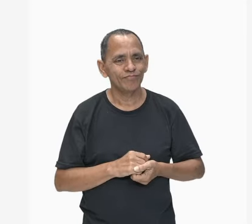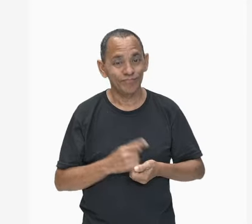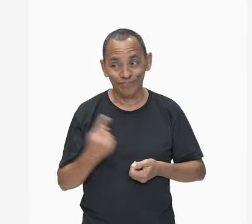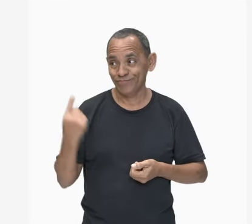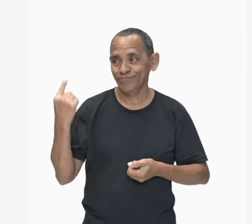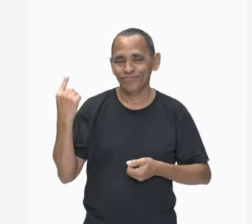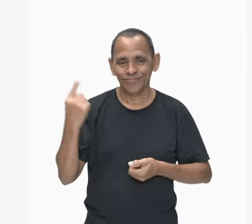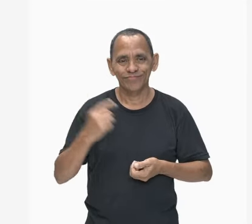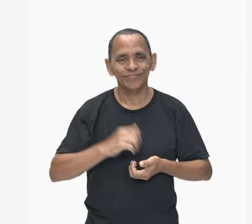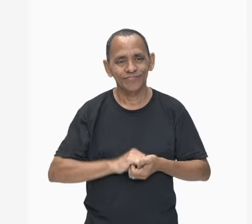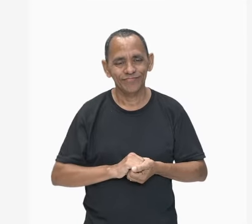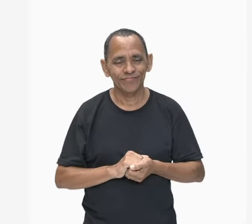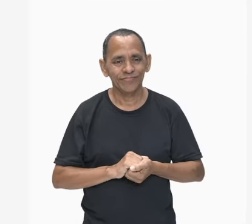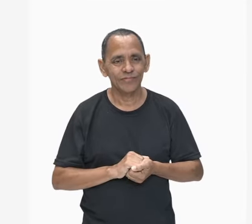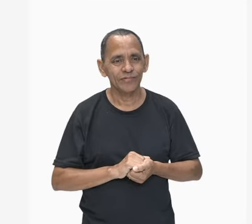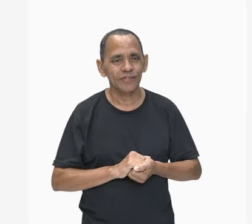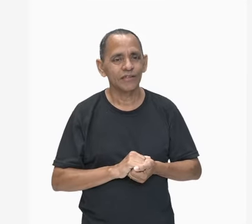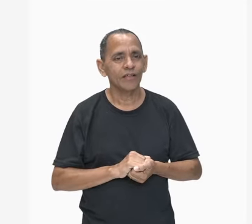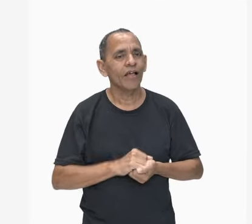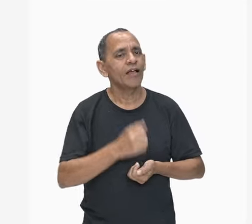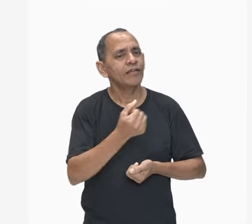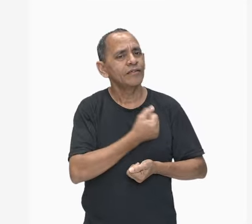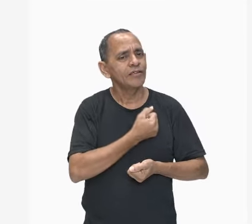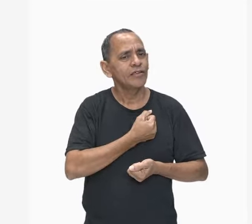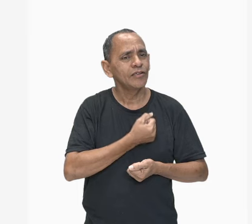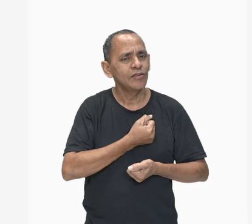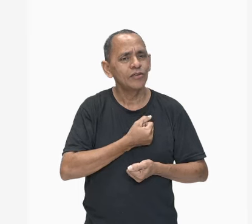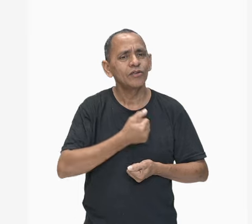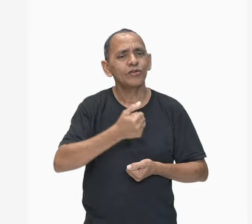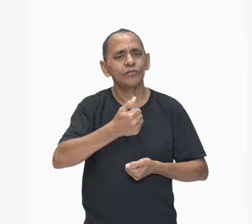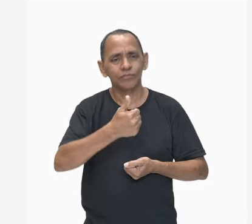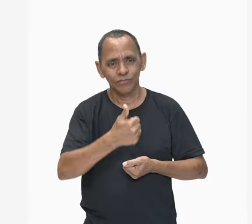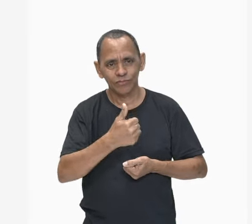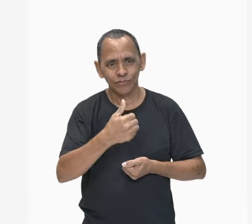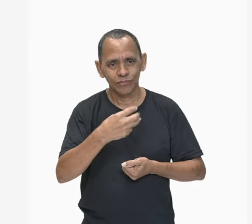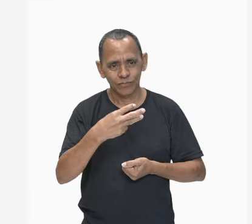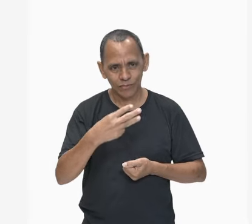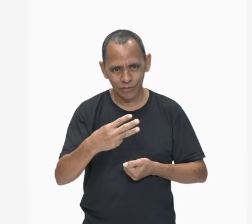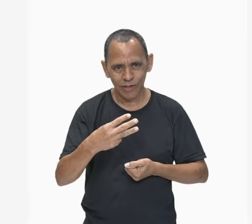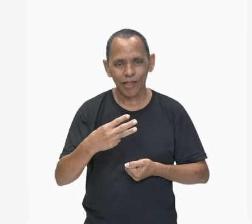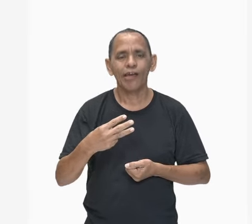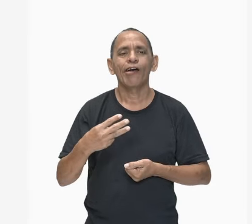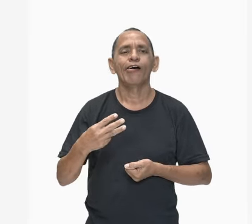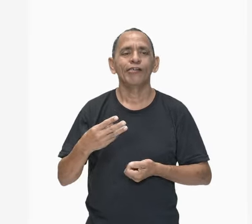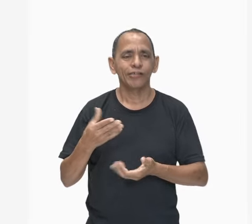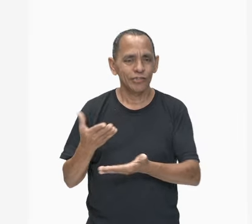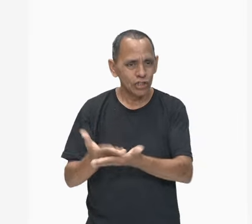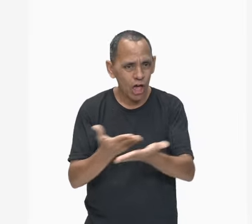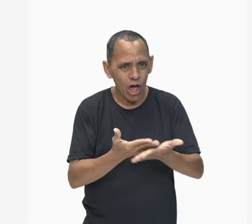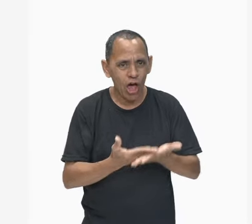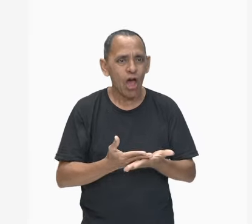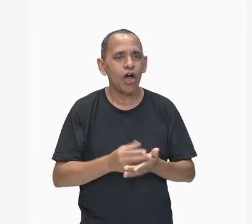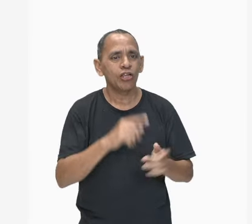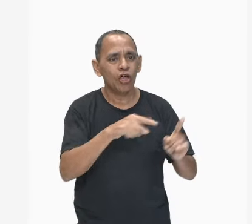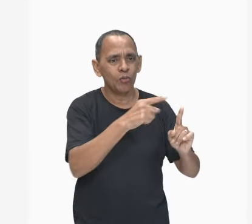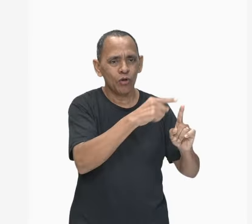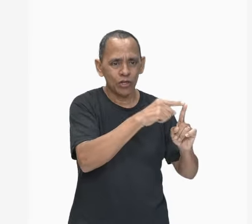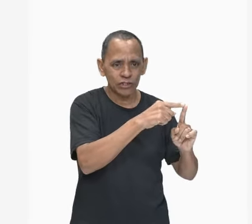Olha aí, aula 13. Objeto de conhecimento, processos de eletrização,